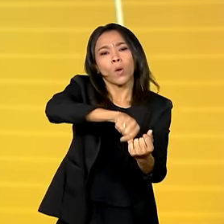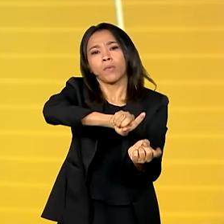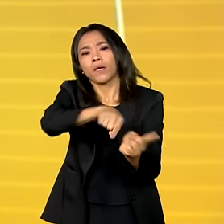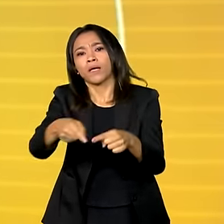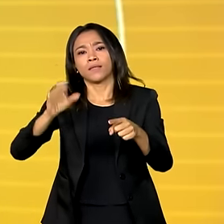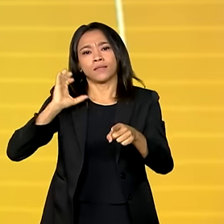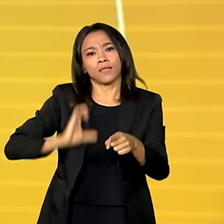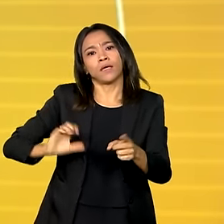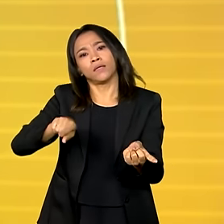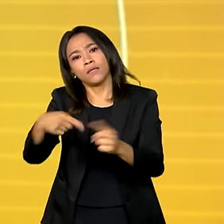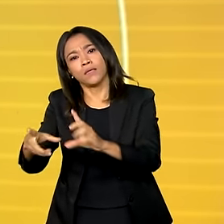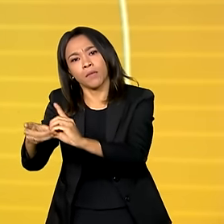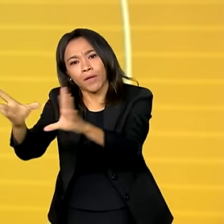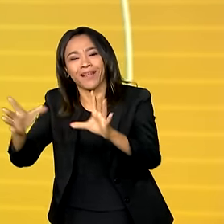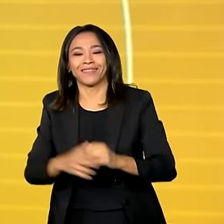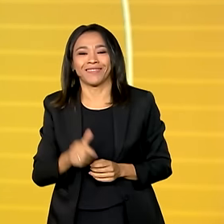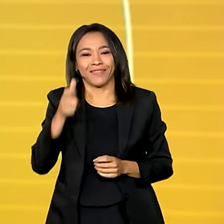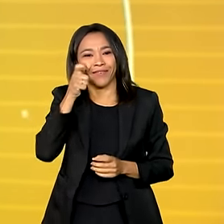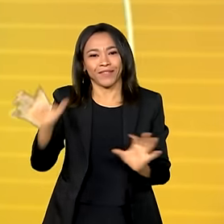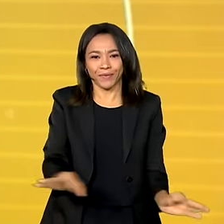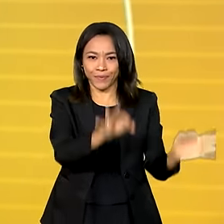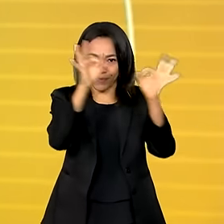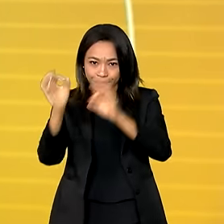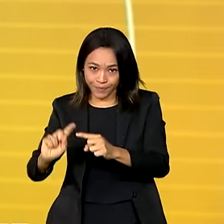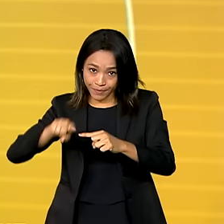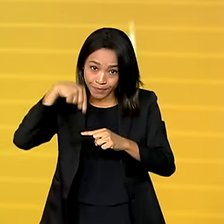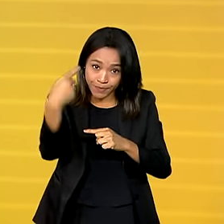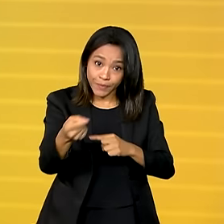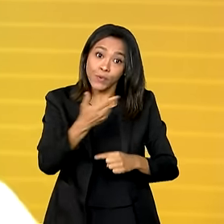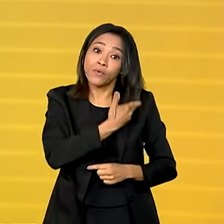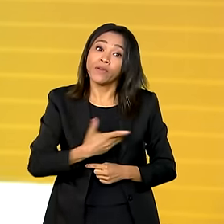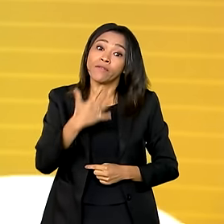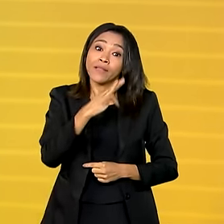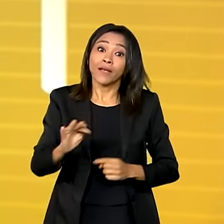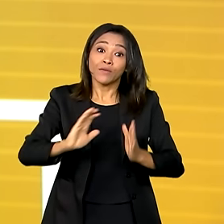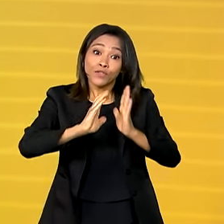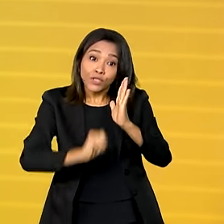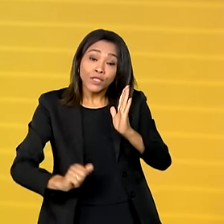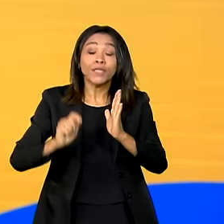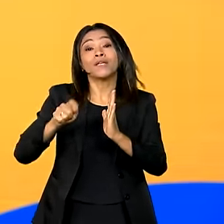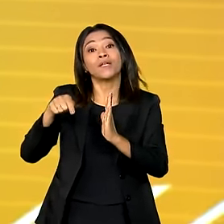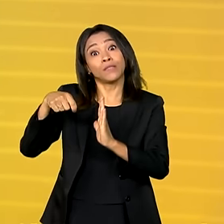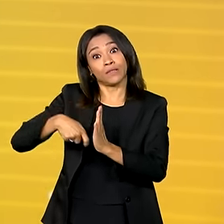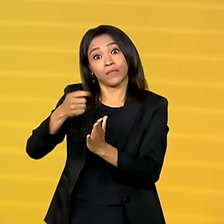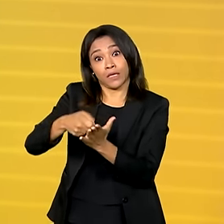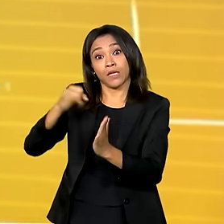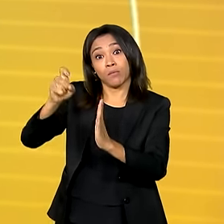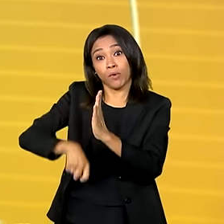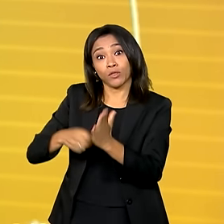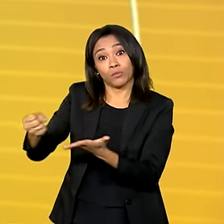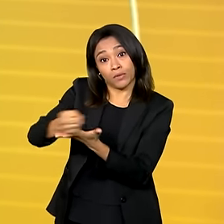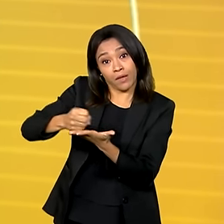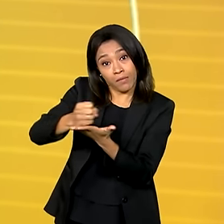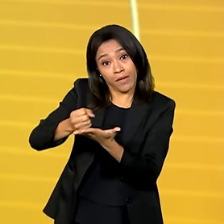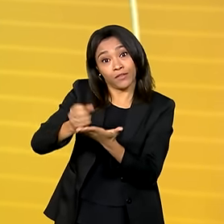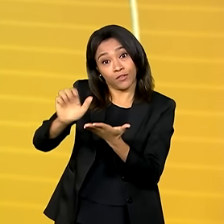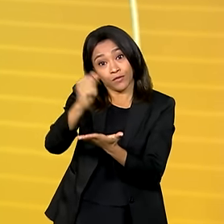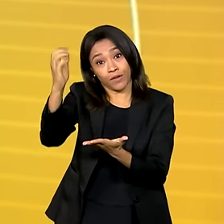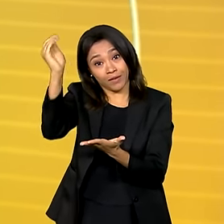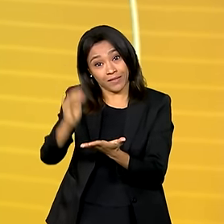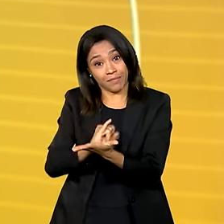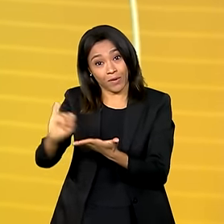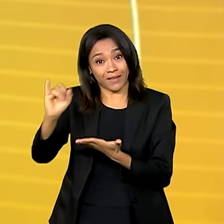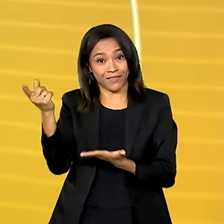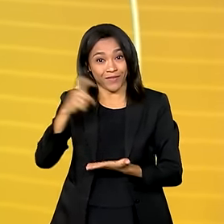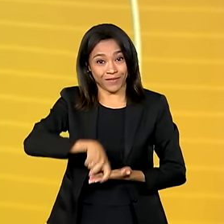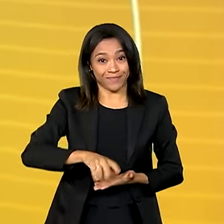E veja a seguir, governo federal garante isenção de impostos para medicamentos importados. A gente volta já já.